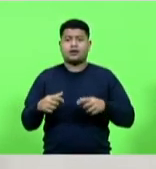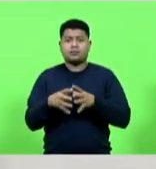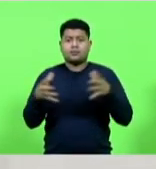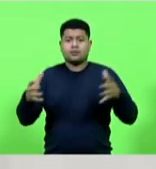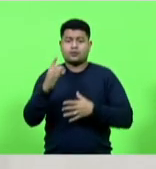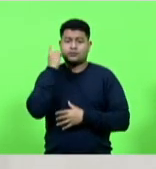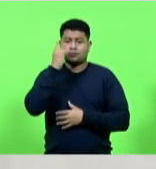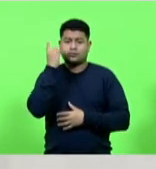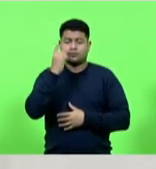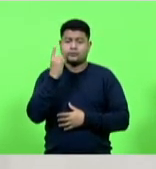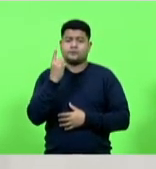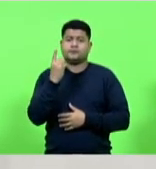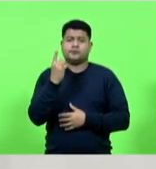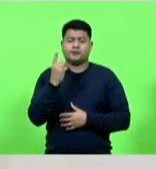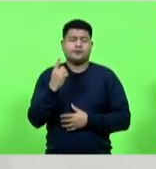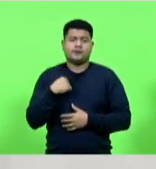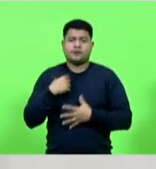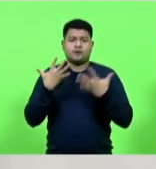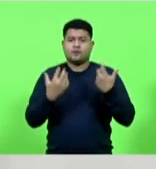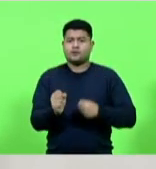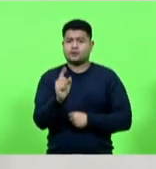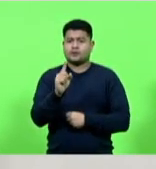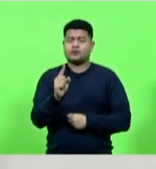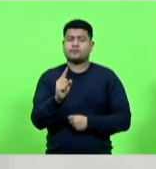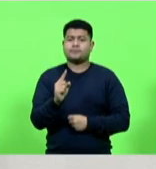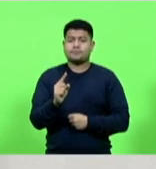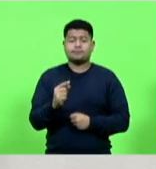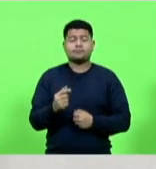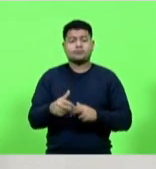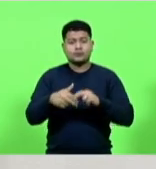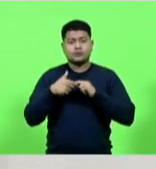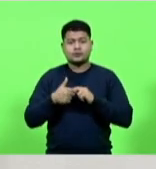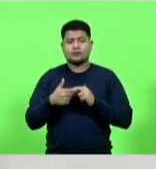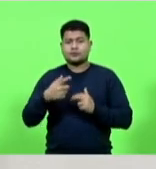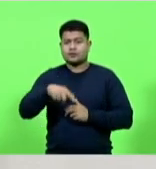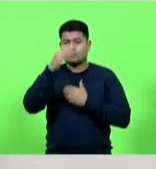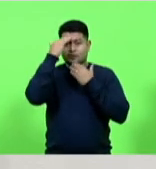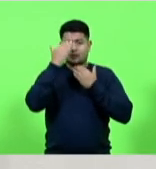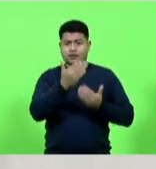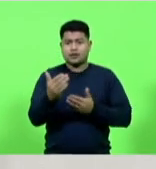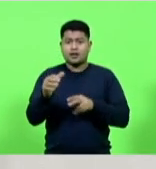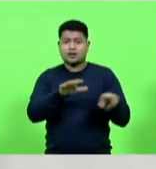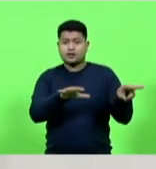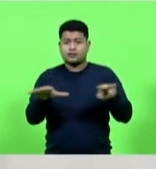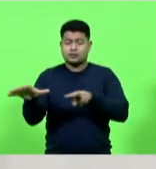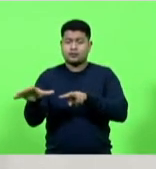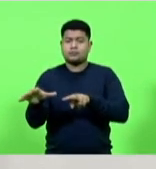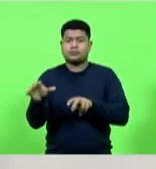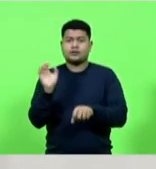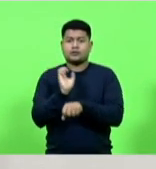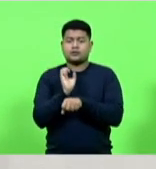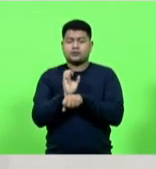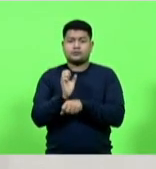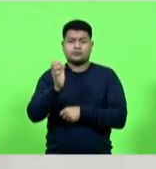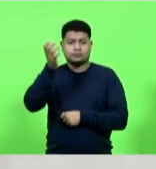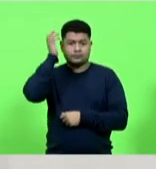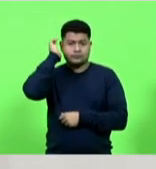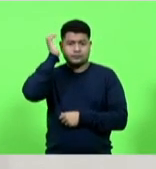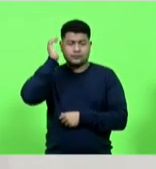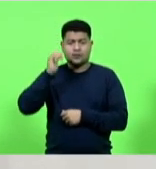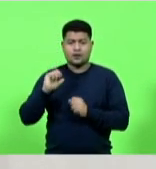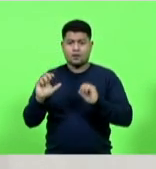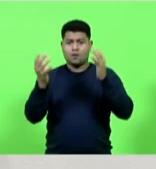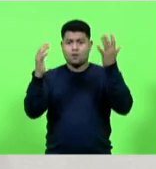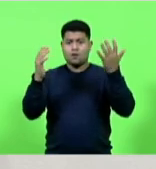agradecimento pela aprovação do projeto de lei que criou a semana estadual do rádio e que será comemorada de forma grandiosa pela primeira